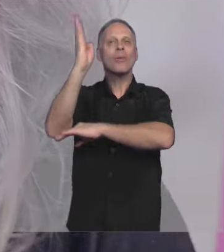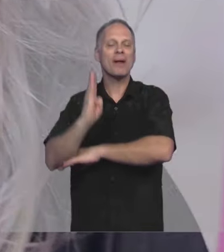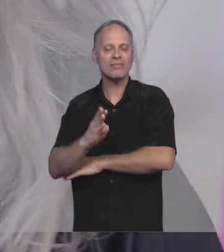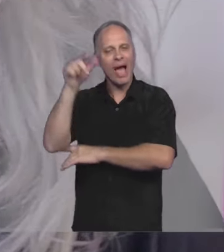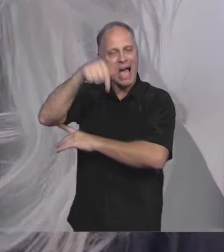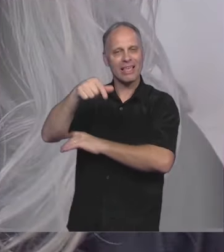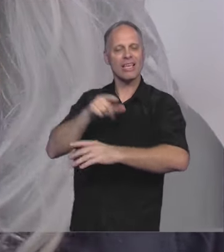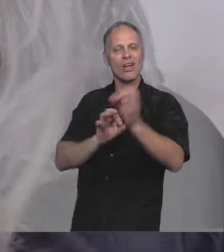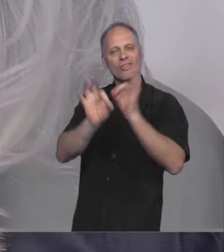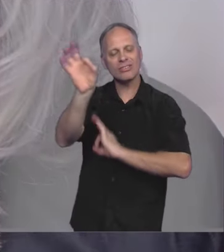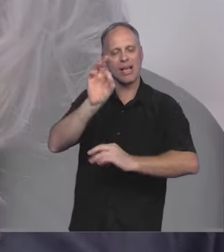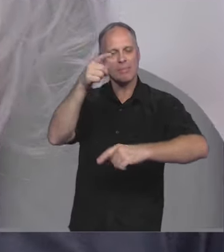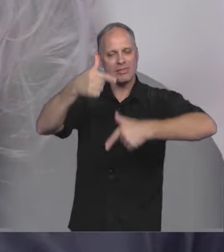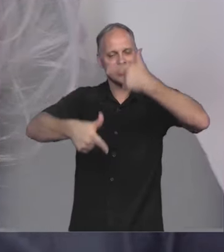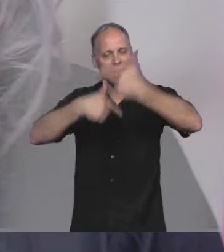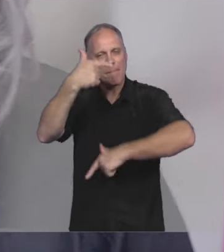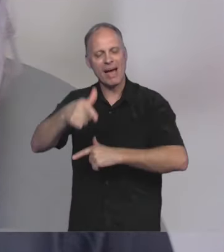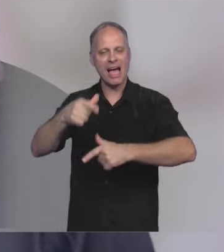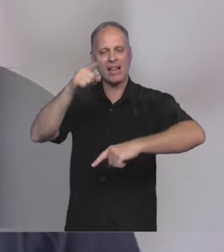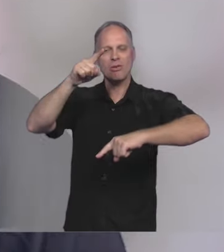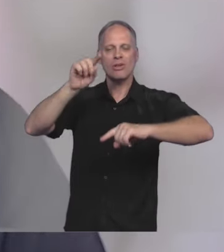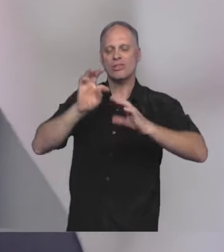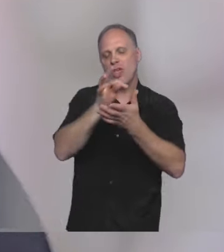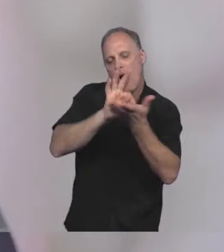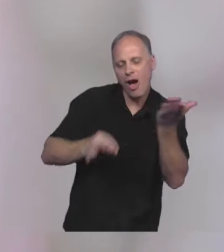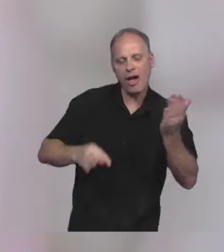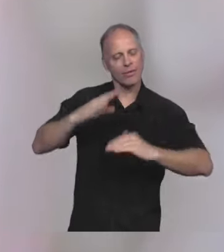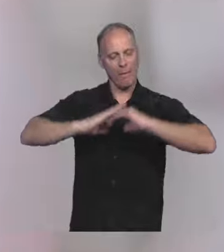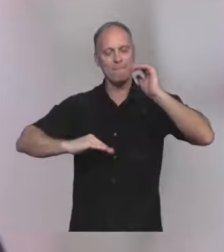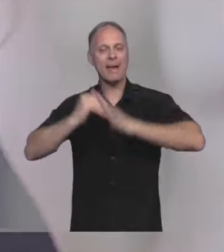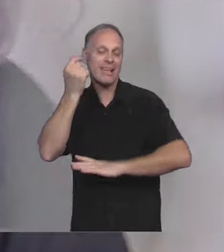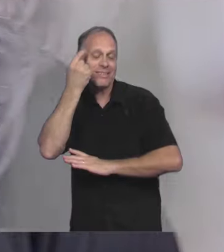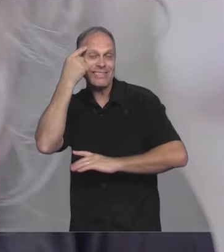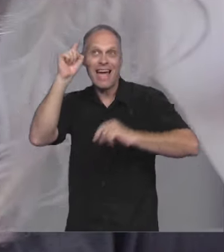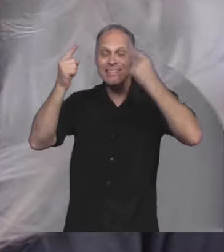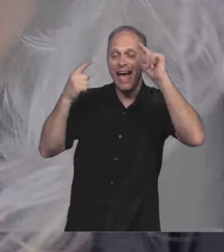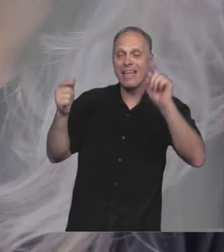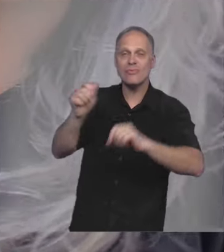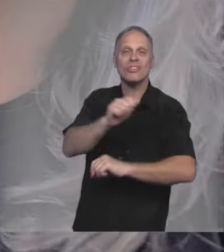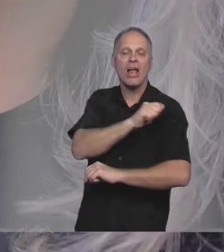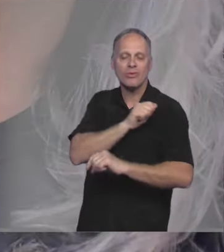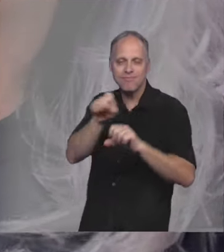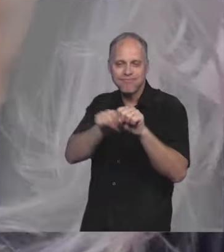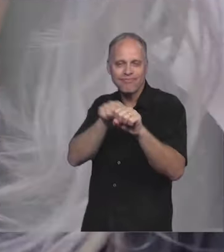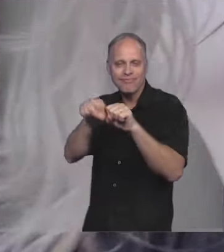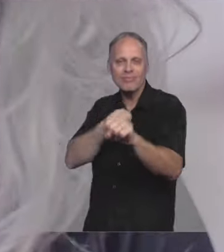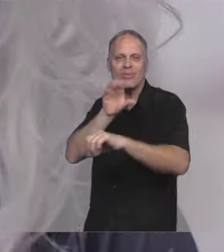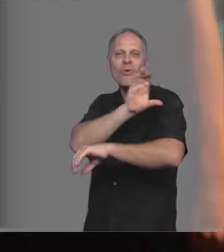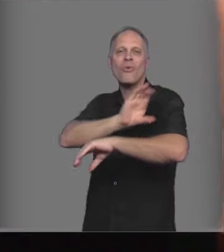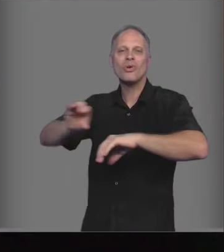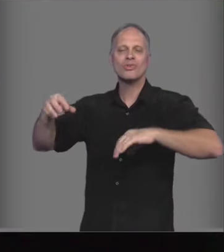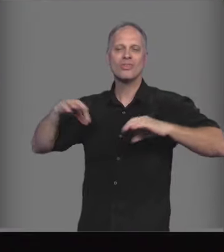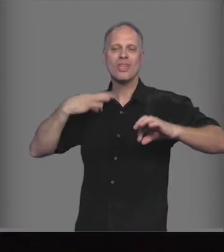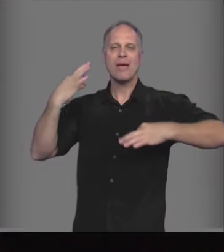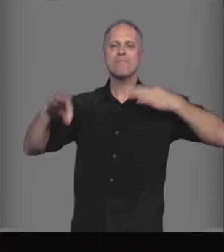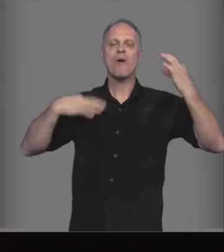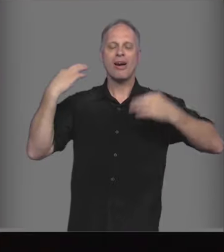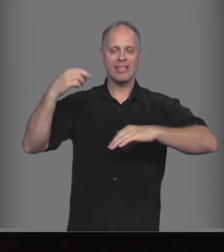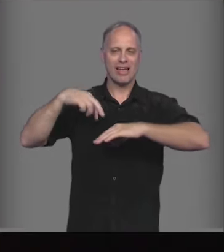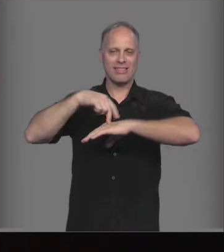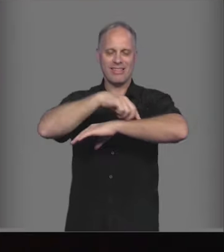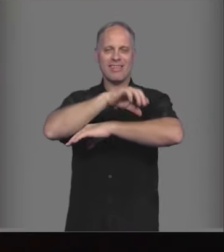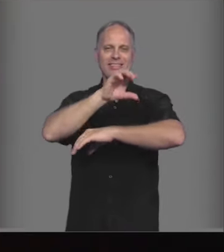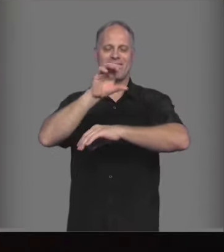que envolvem habilidades teórico, prático, criativas dos alunos que estão se formando no curso de moda da Universidade